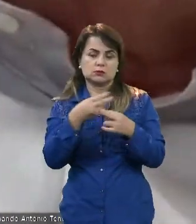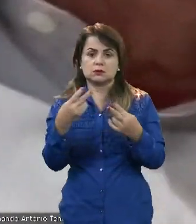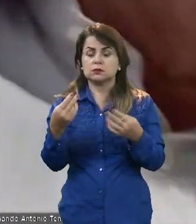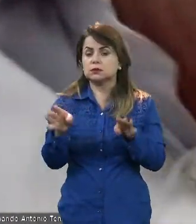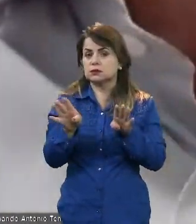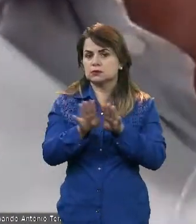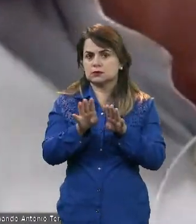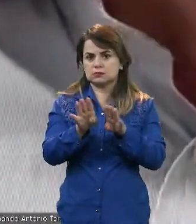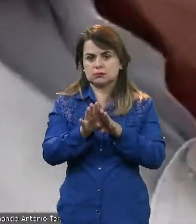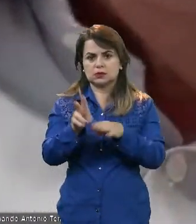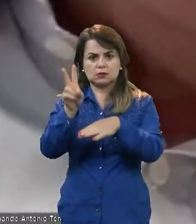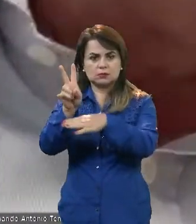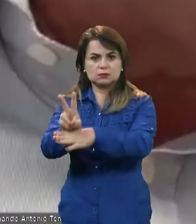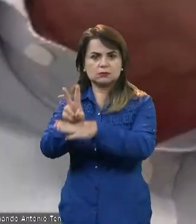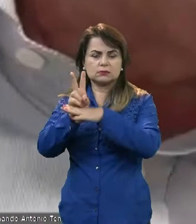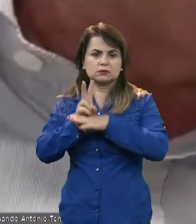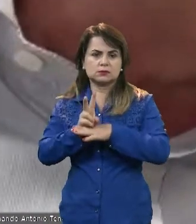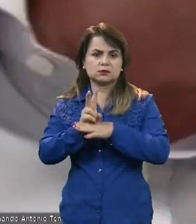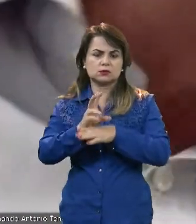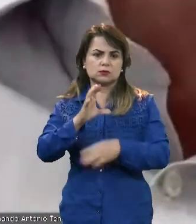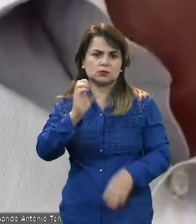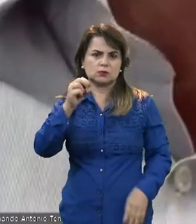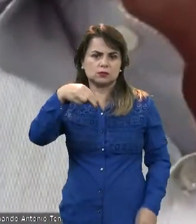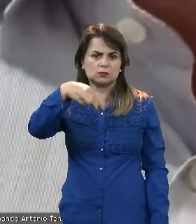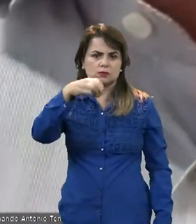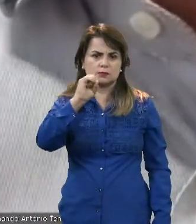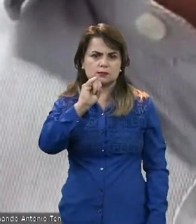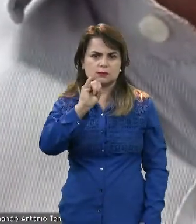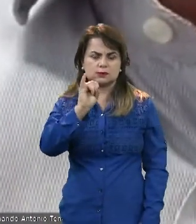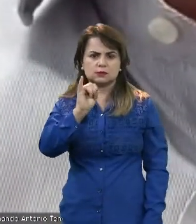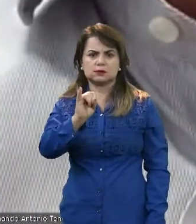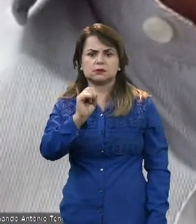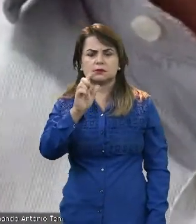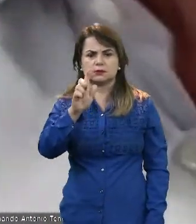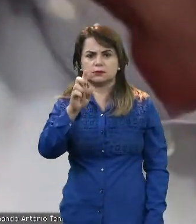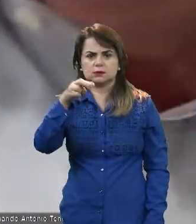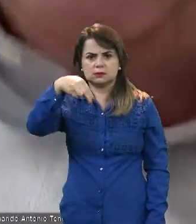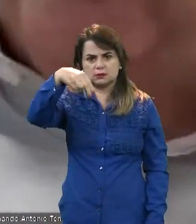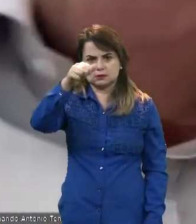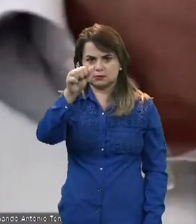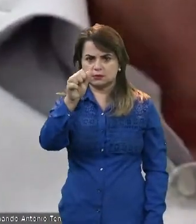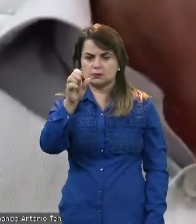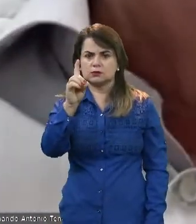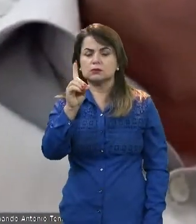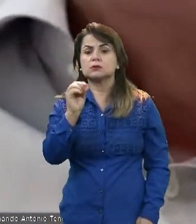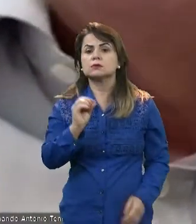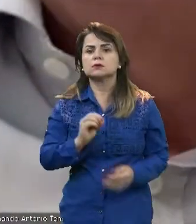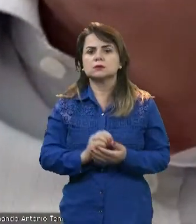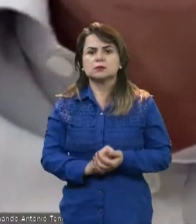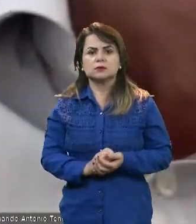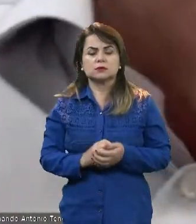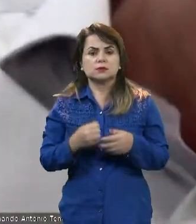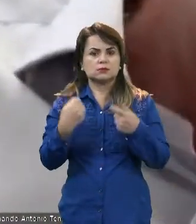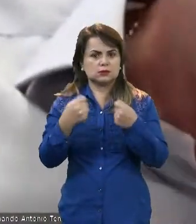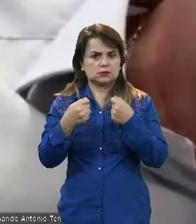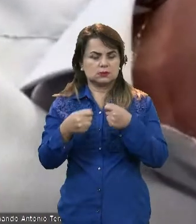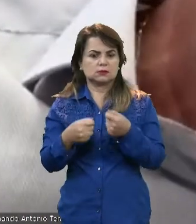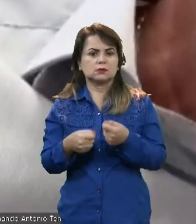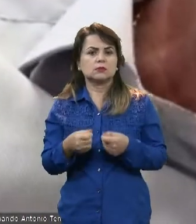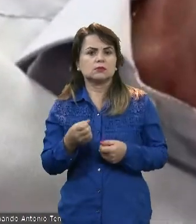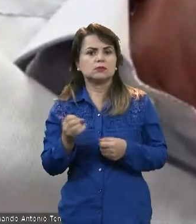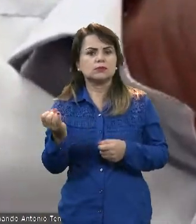crédito consignado como um todo, ela já tem um apelo por ter uma melhor garantia,